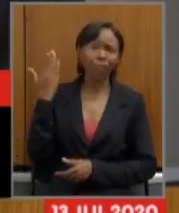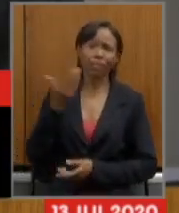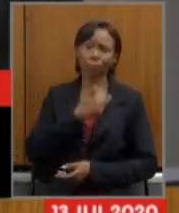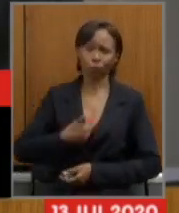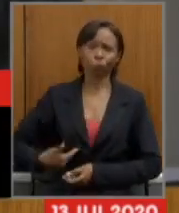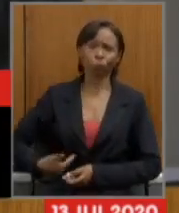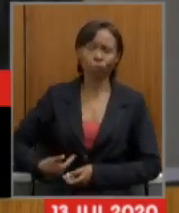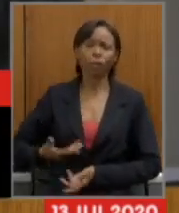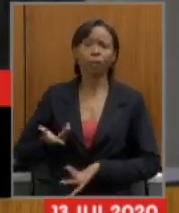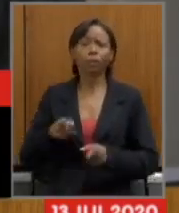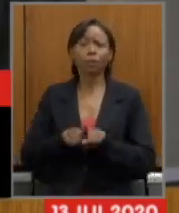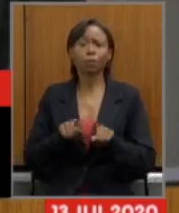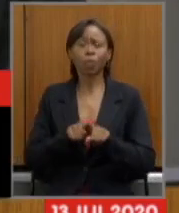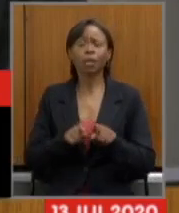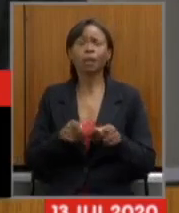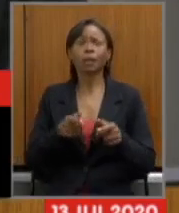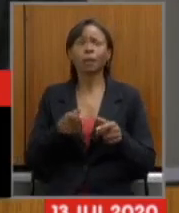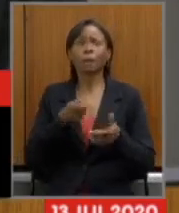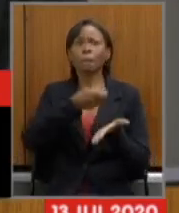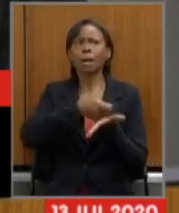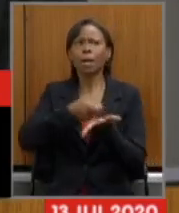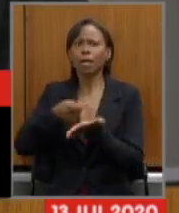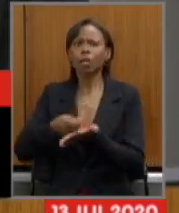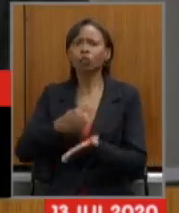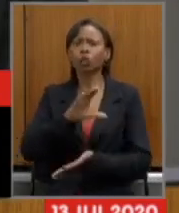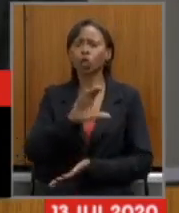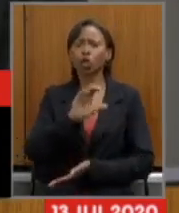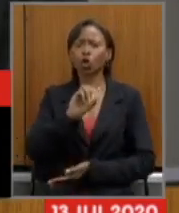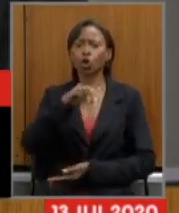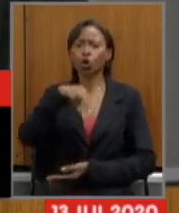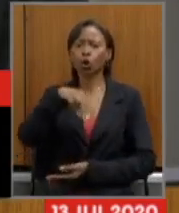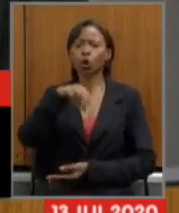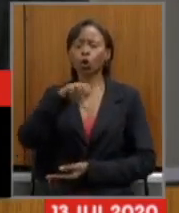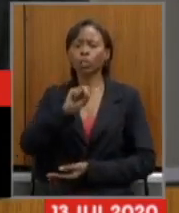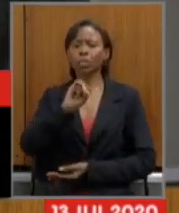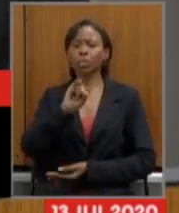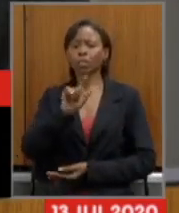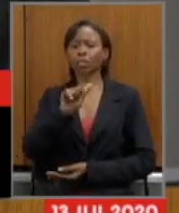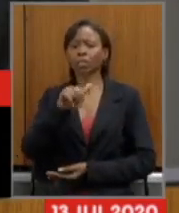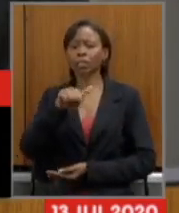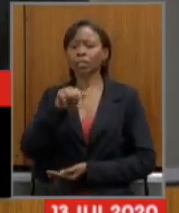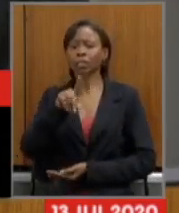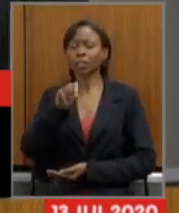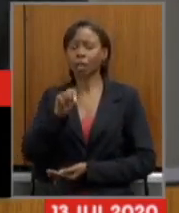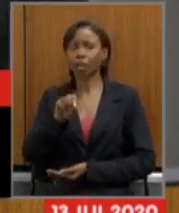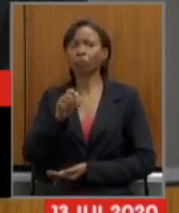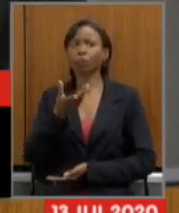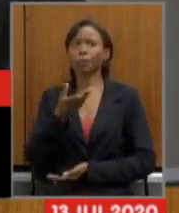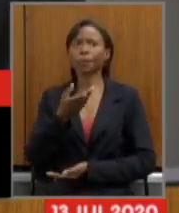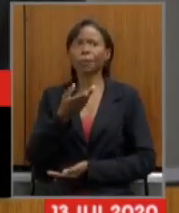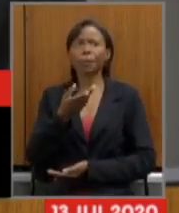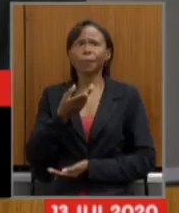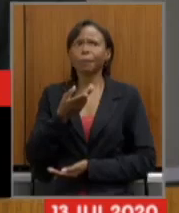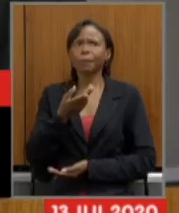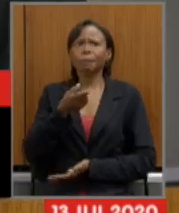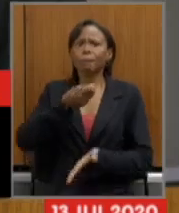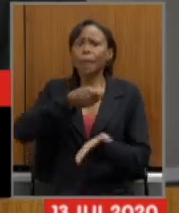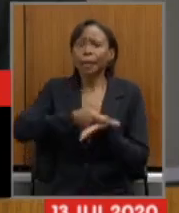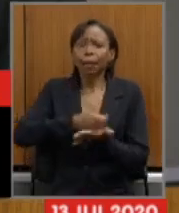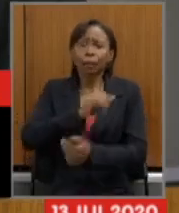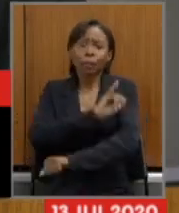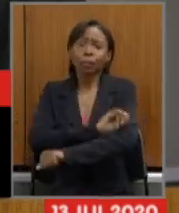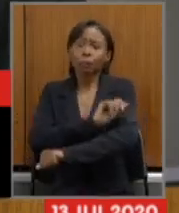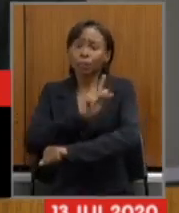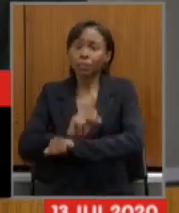pagamos 400 milhões de reais de dívidas do Ipseng aproveitando quero